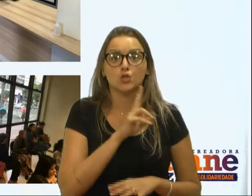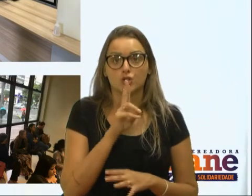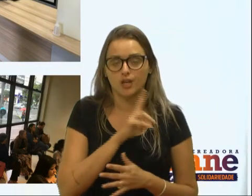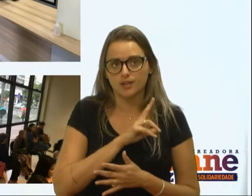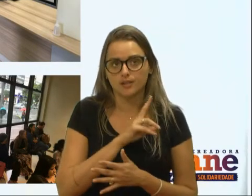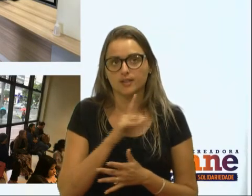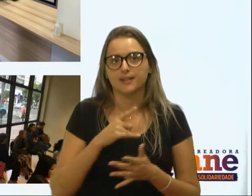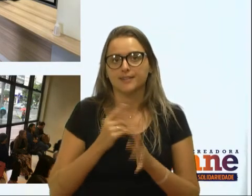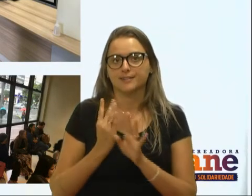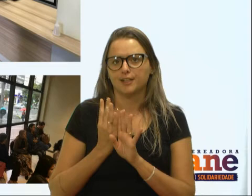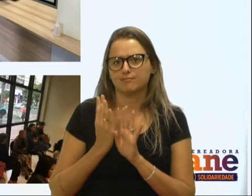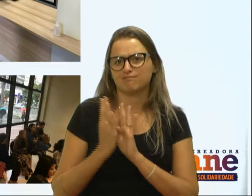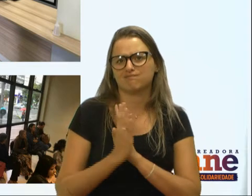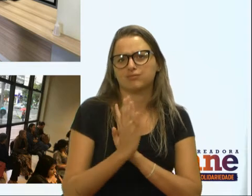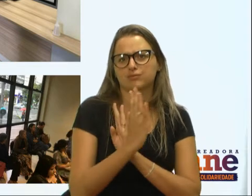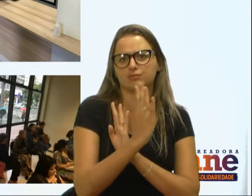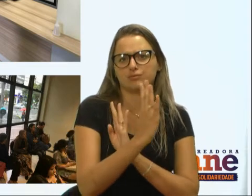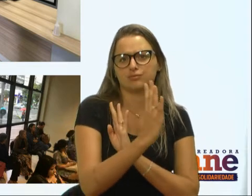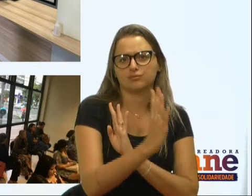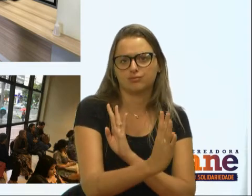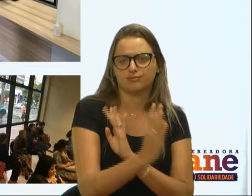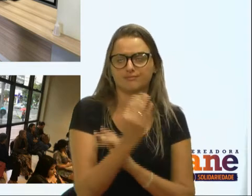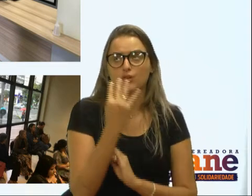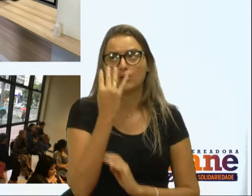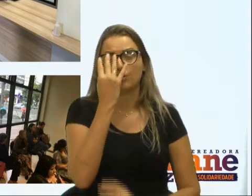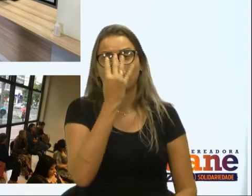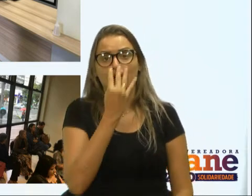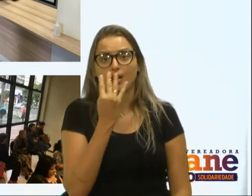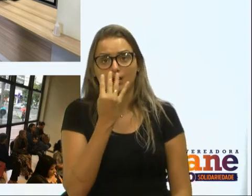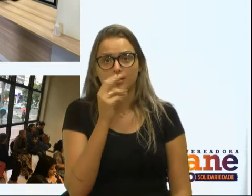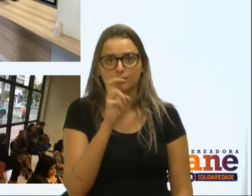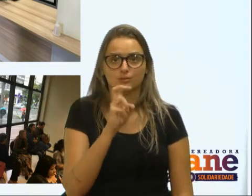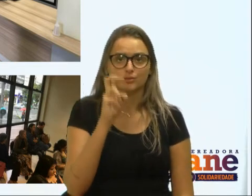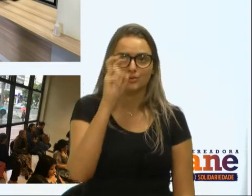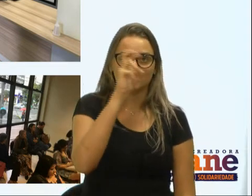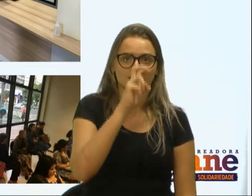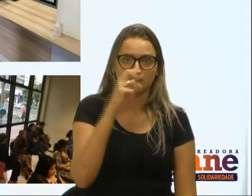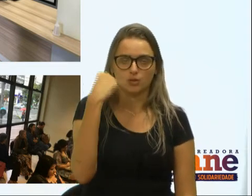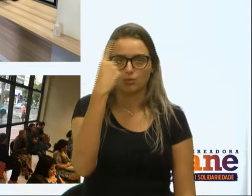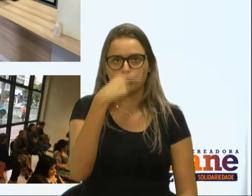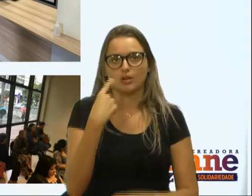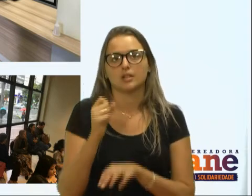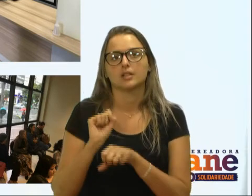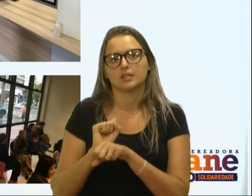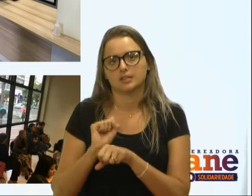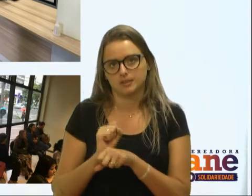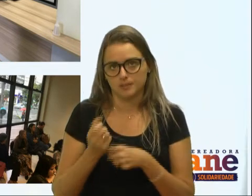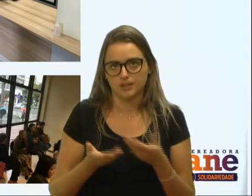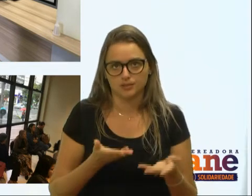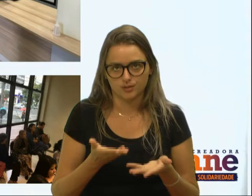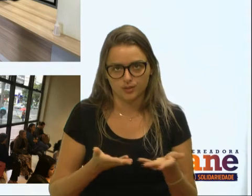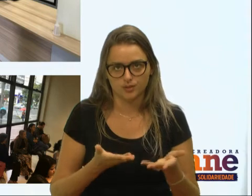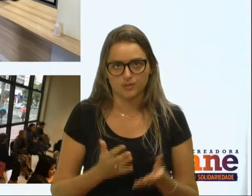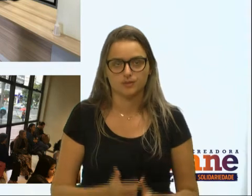ocasionam aquelas filas em que eles ficam quatro, cinco horas aguardando atendimento.